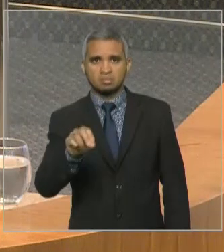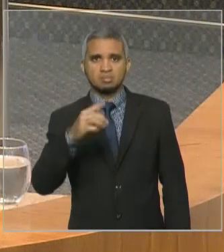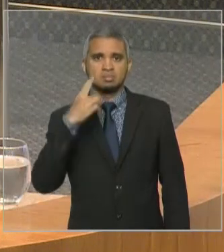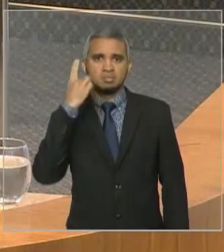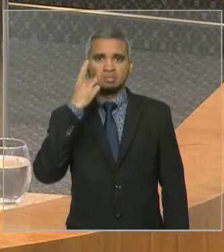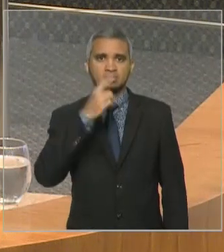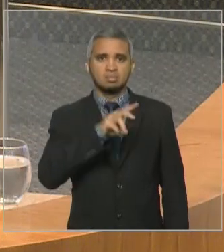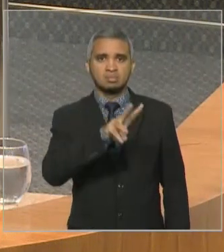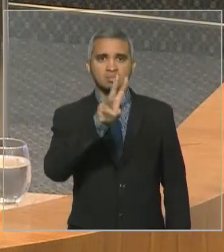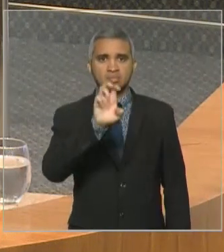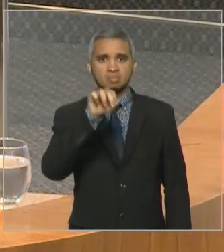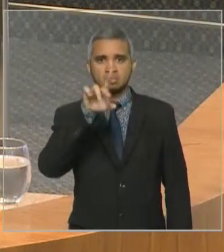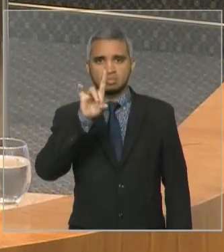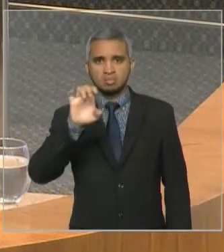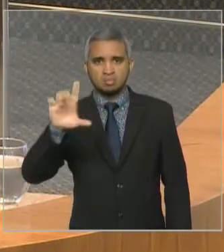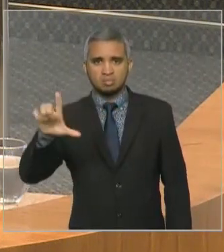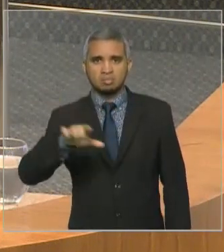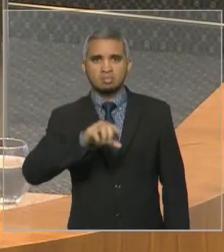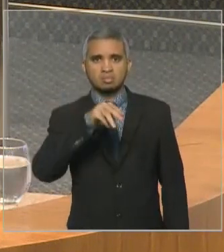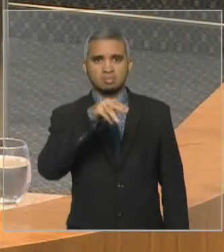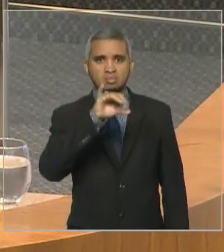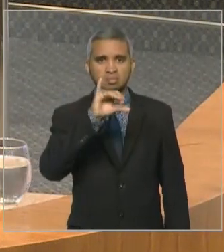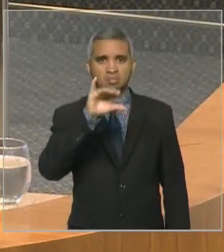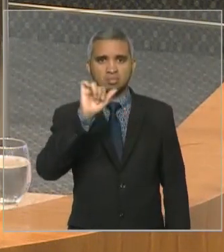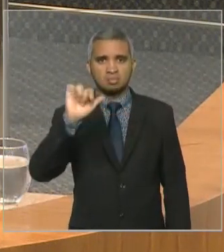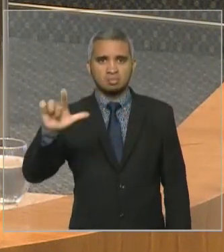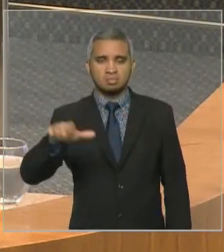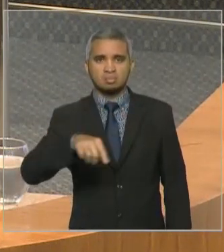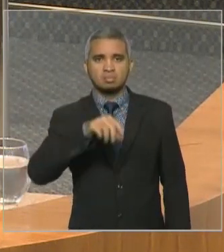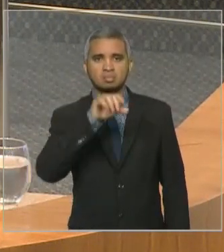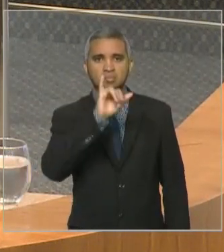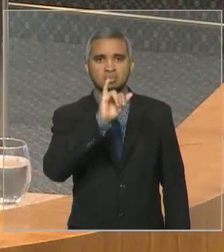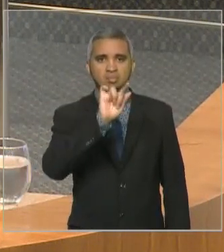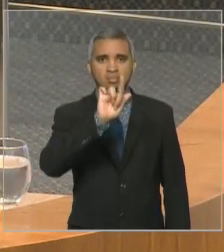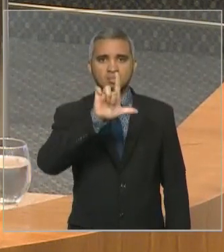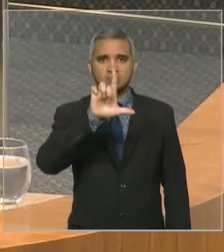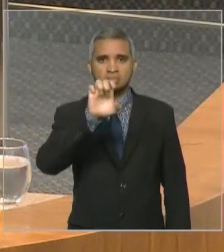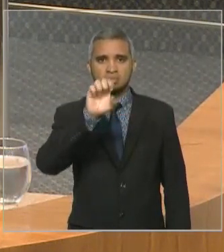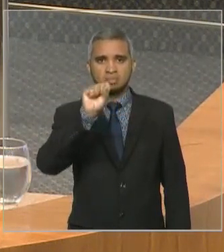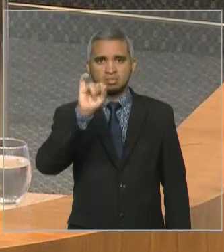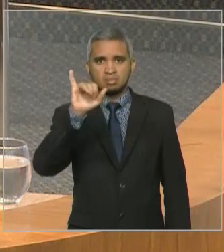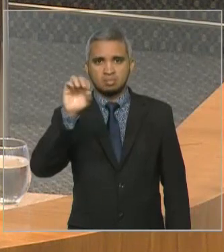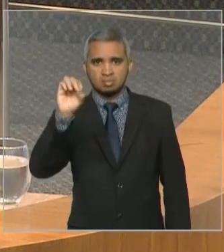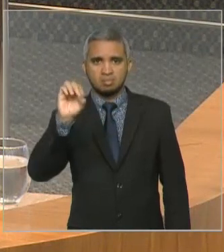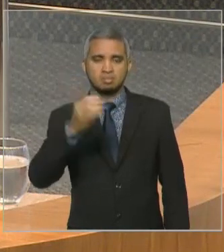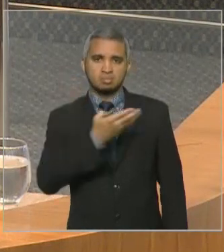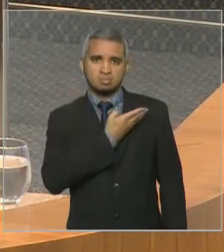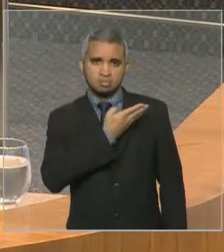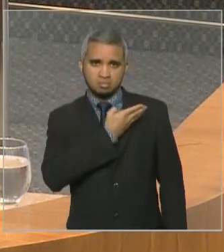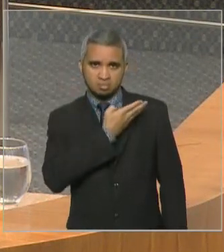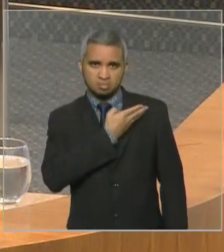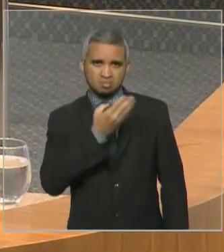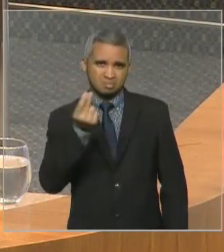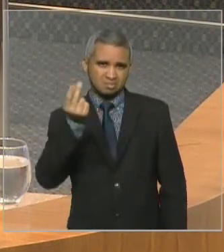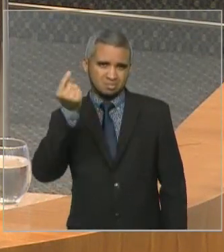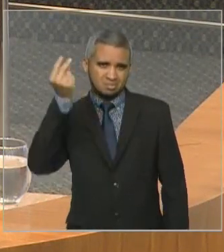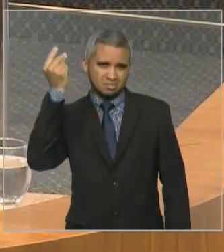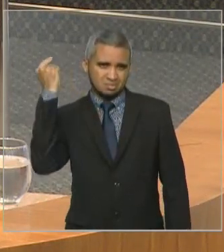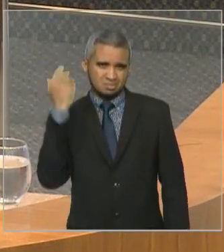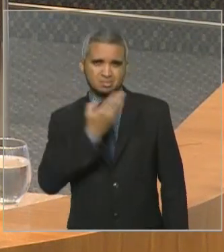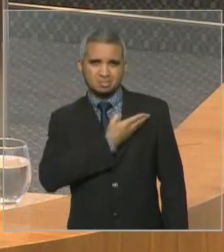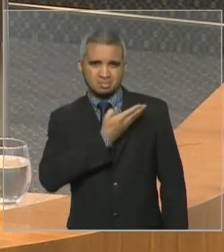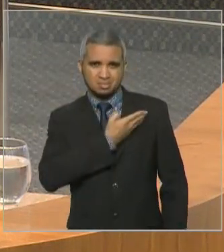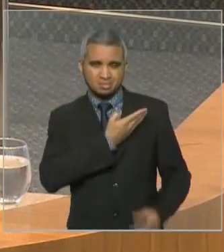Wendel Laje, deputado Mikal, deputado Iglesias, meu amigo de muito tempo, que agora é deputado e que